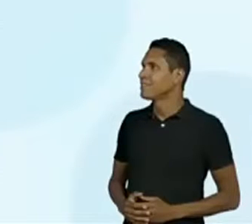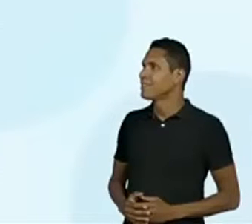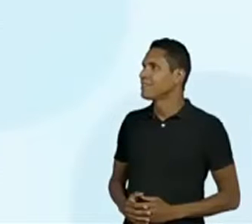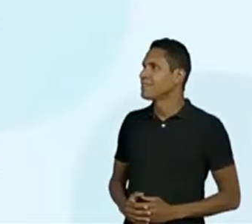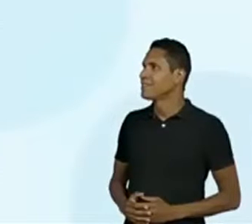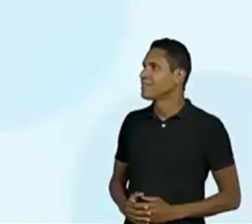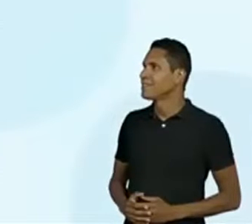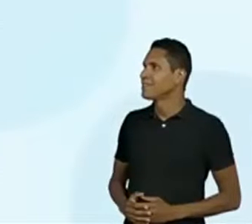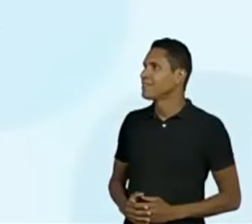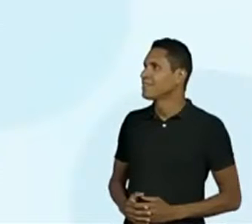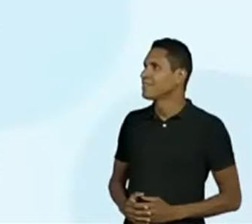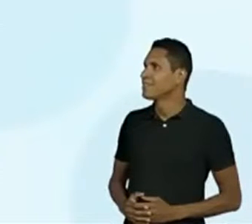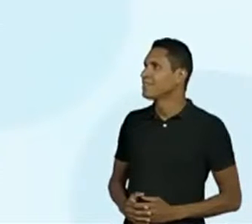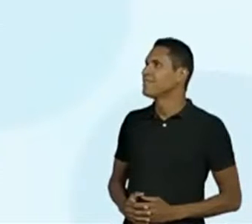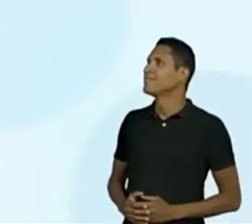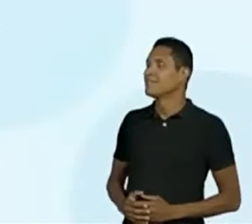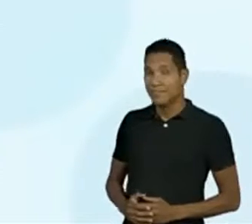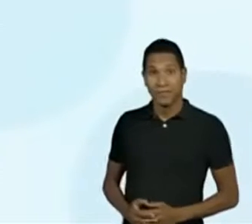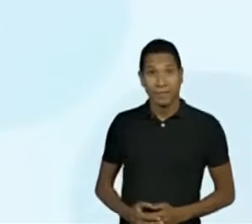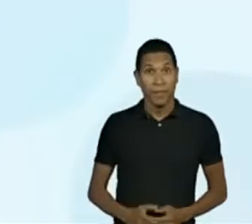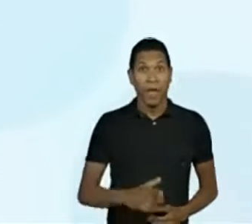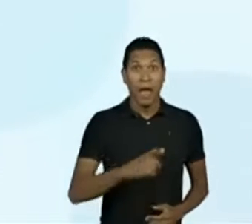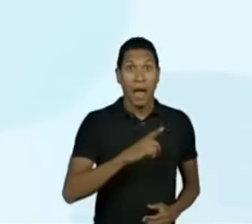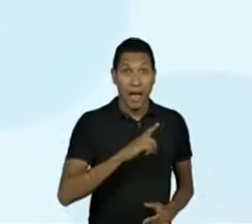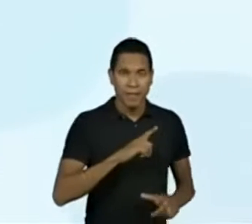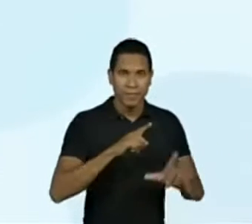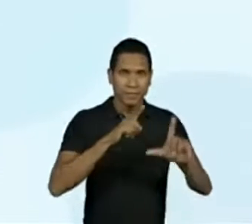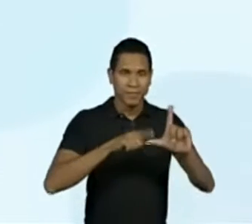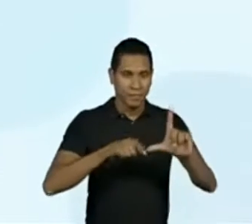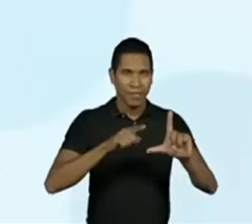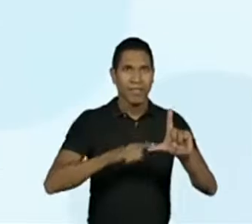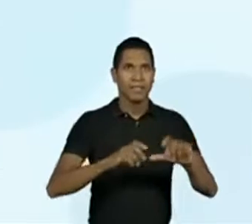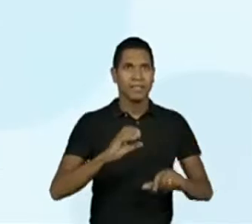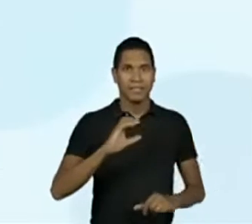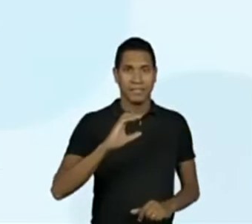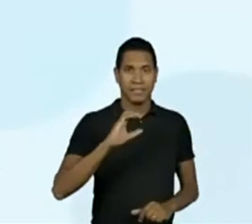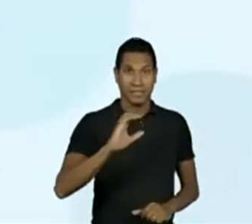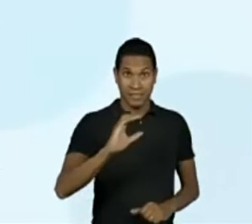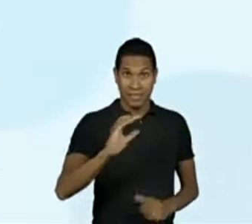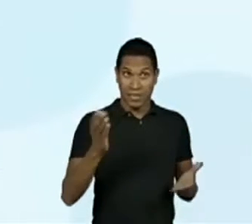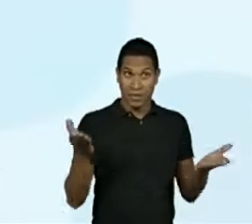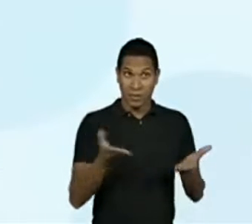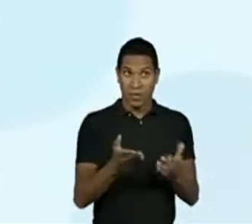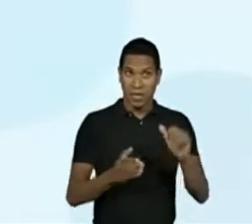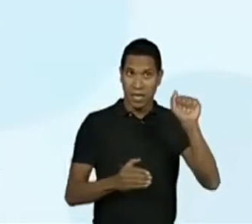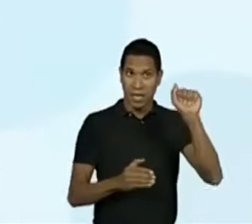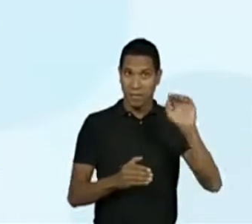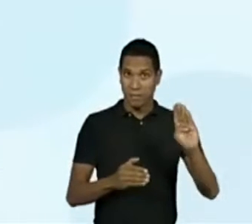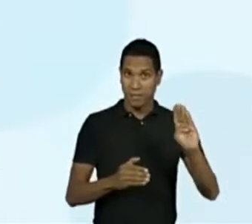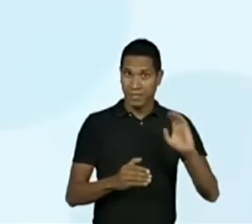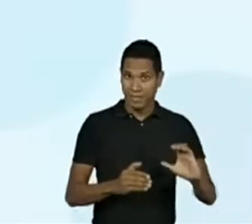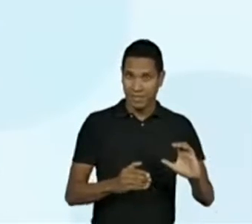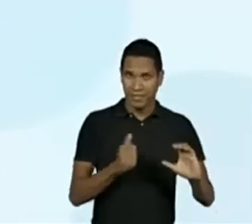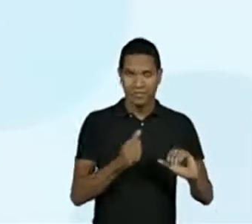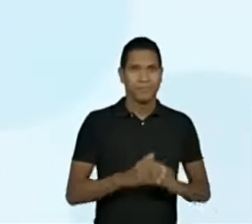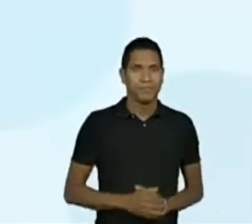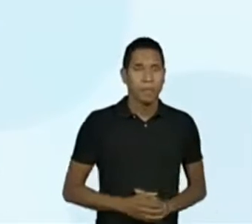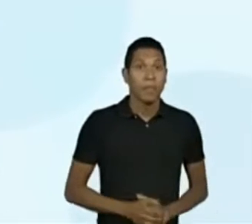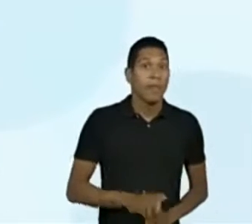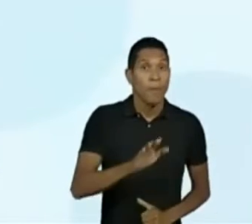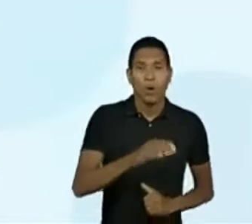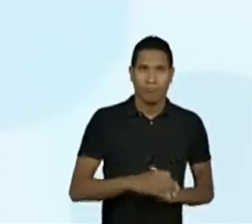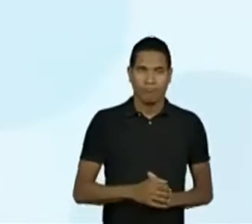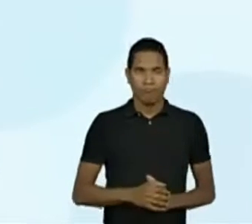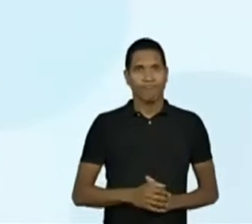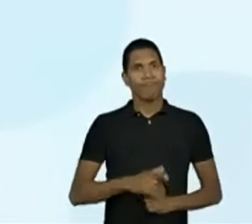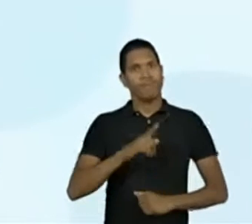Temos aí a letra C. Sabendo que a temperatura cai 5 graus